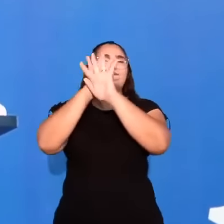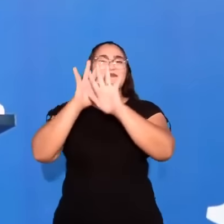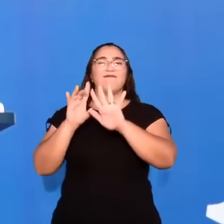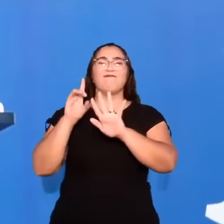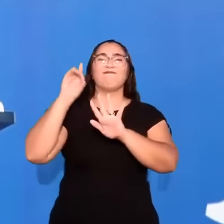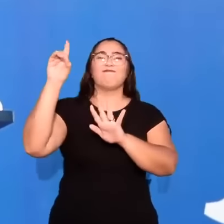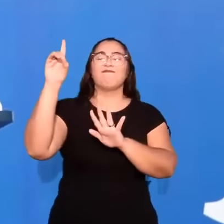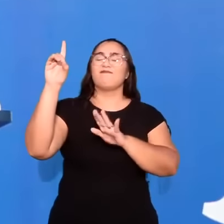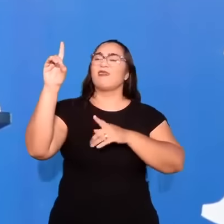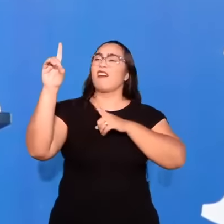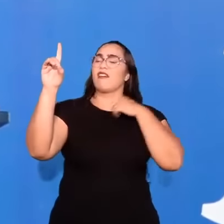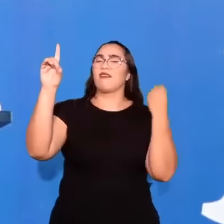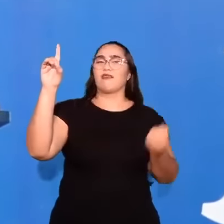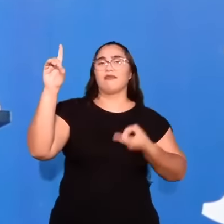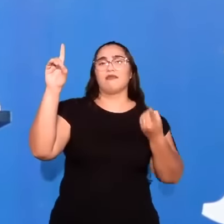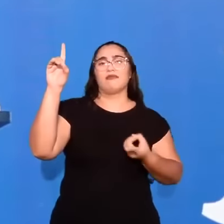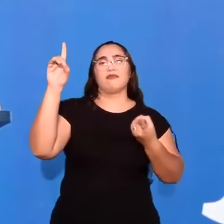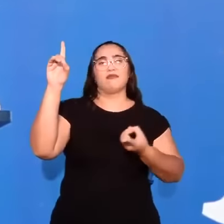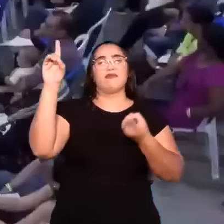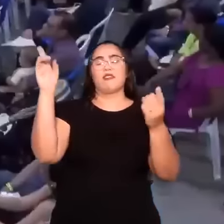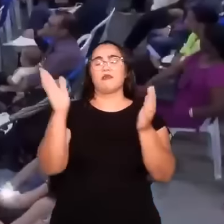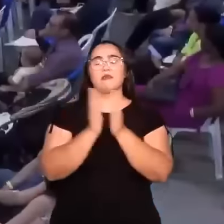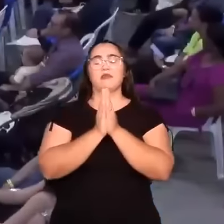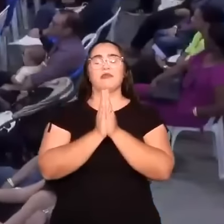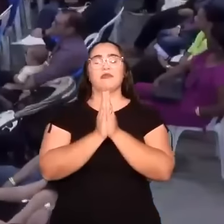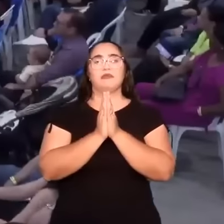pois, a ele eternamente. Amém.